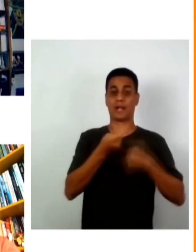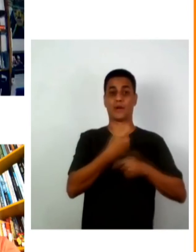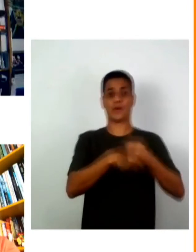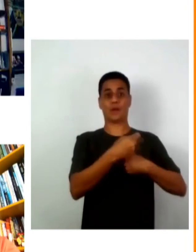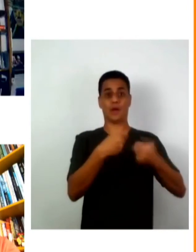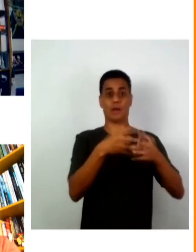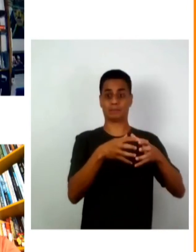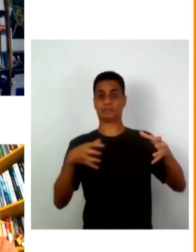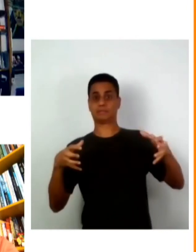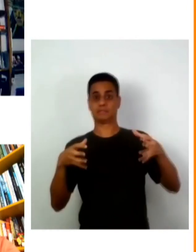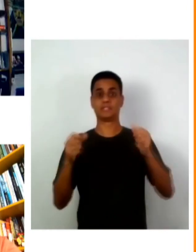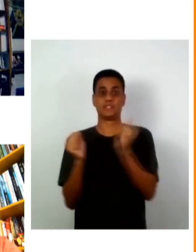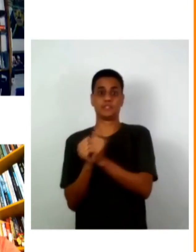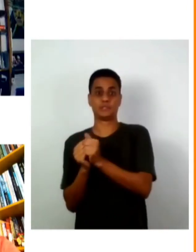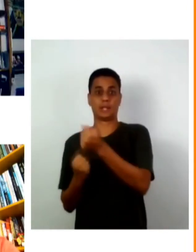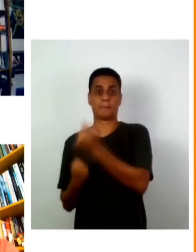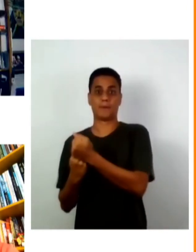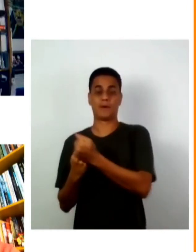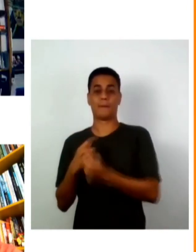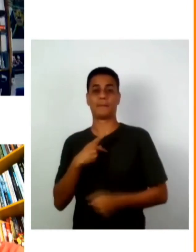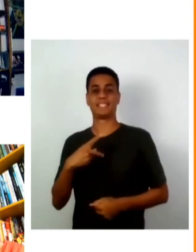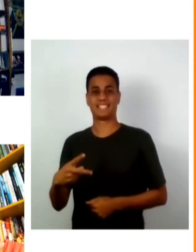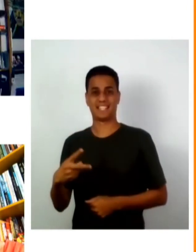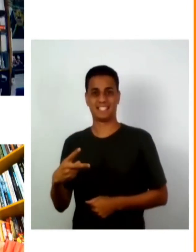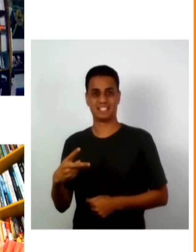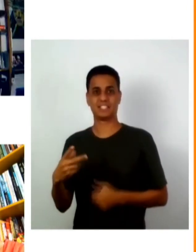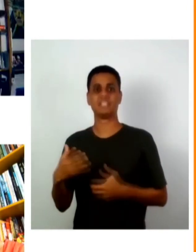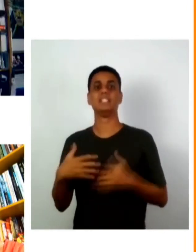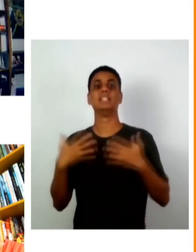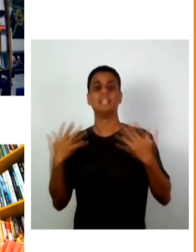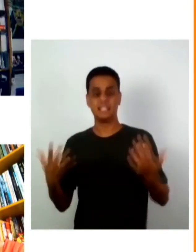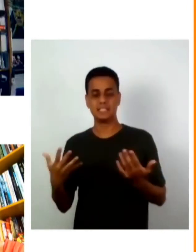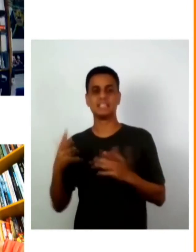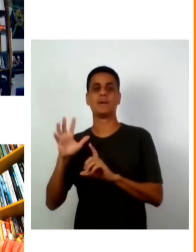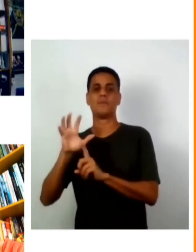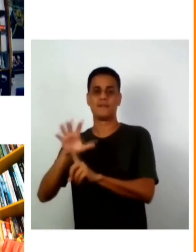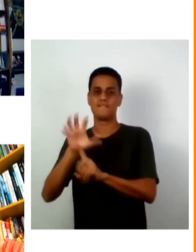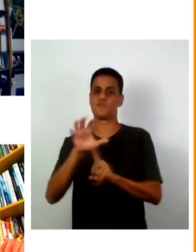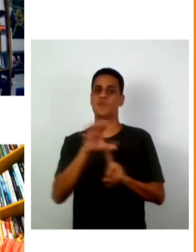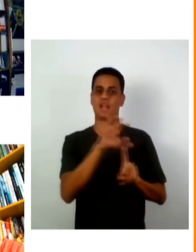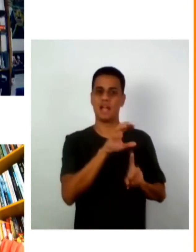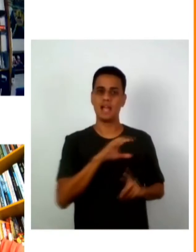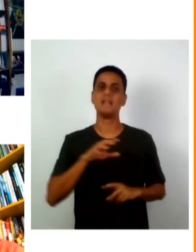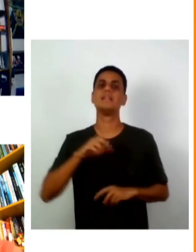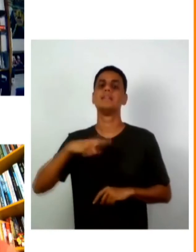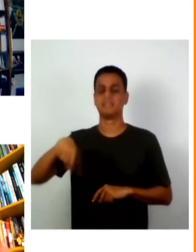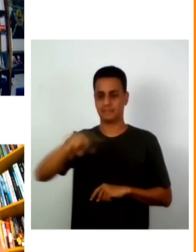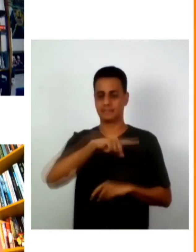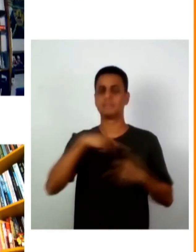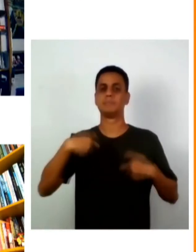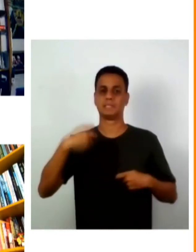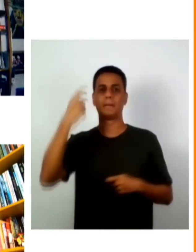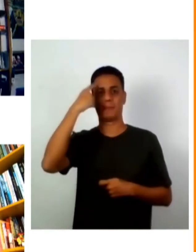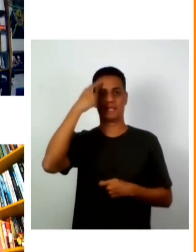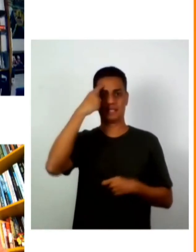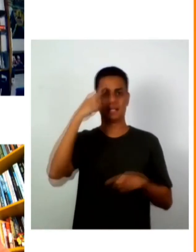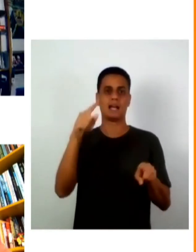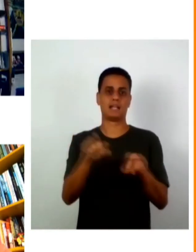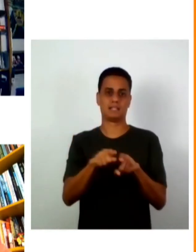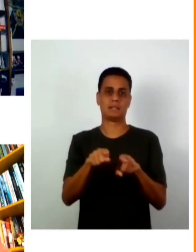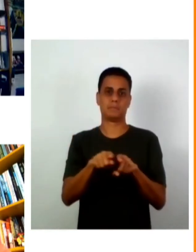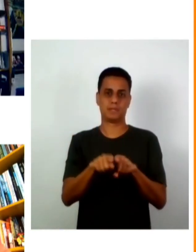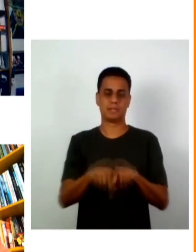autoridades como o próprio presidente em questões econômicas também então nós temos que também dimensionar tudo